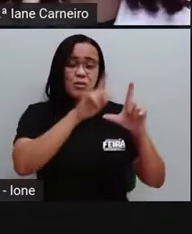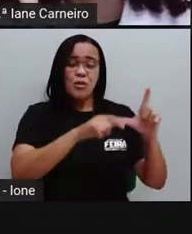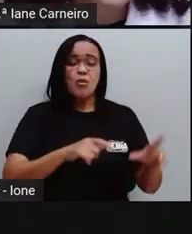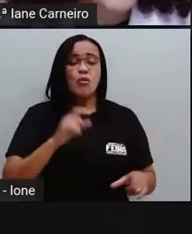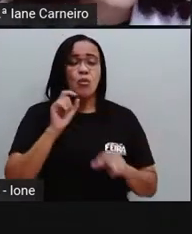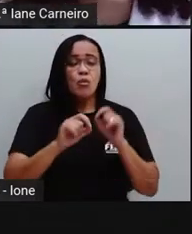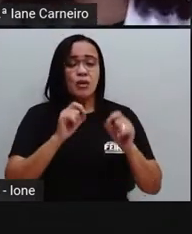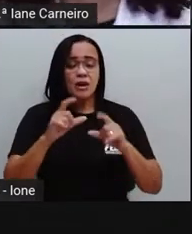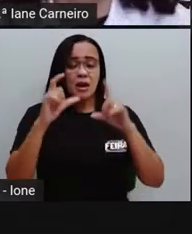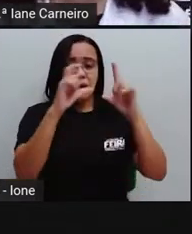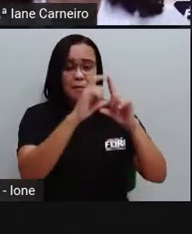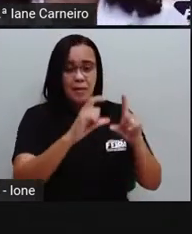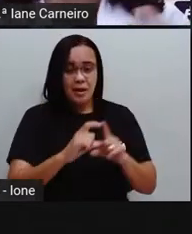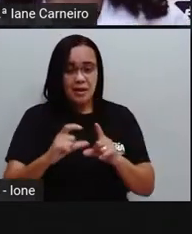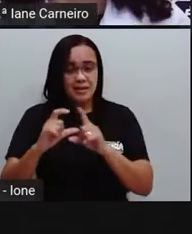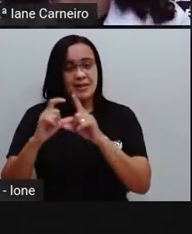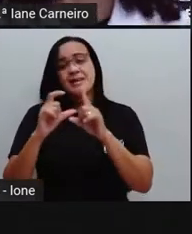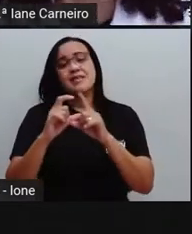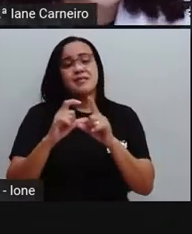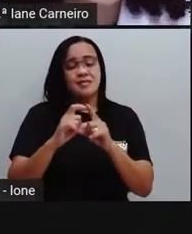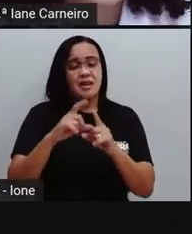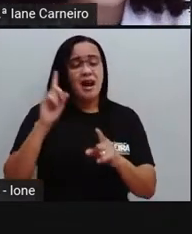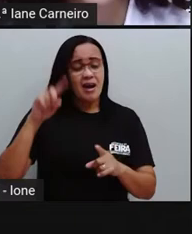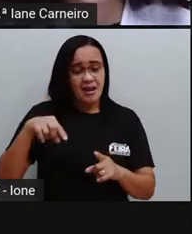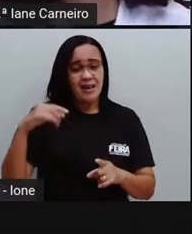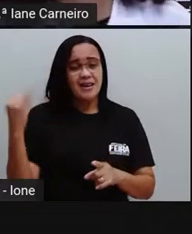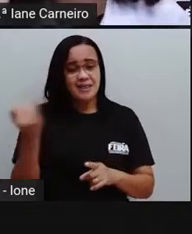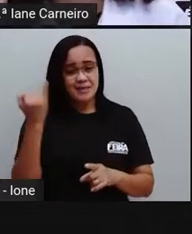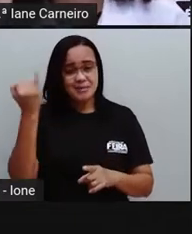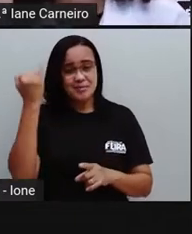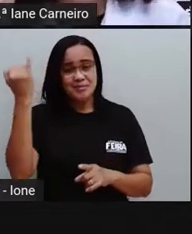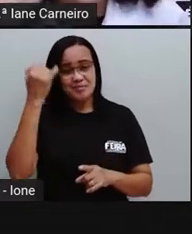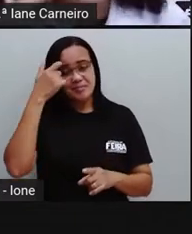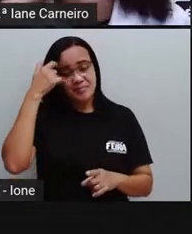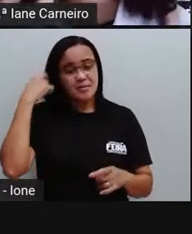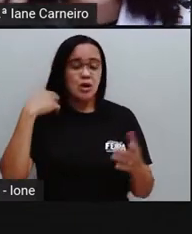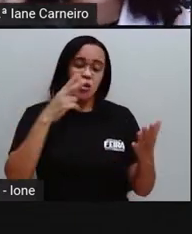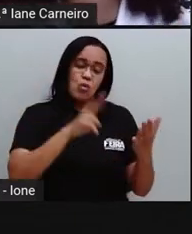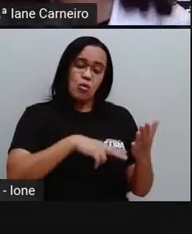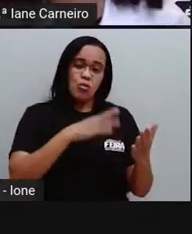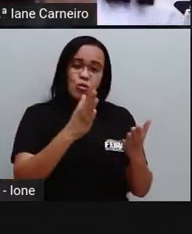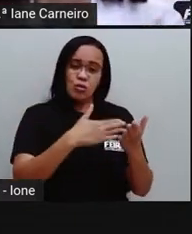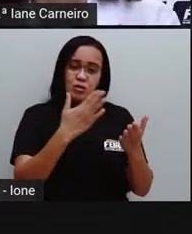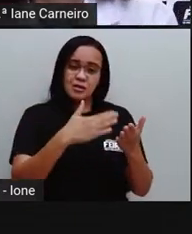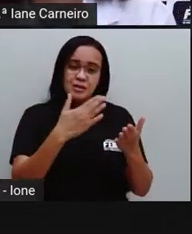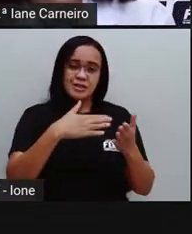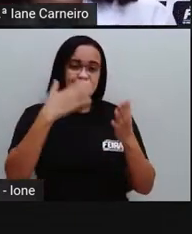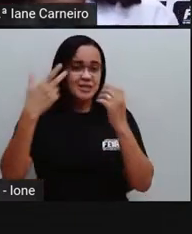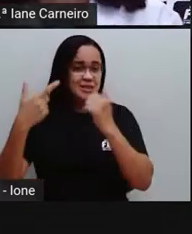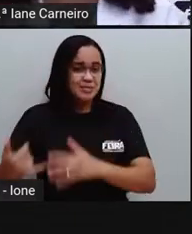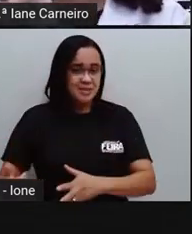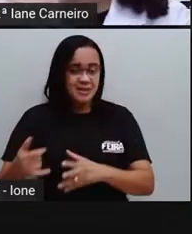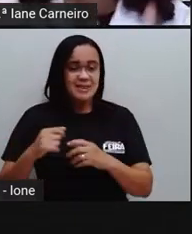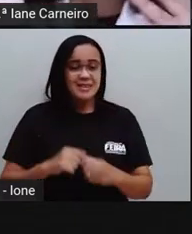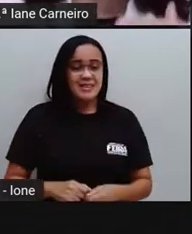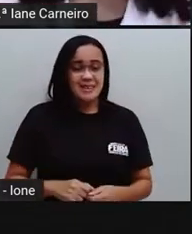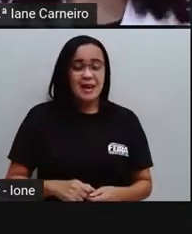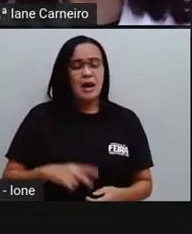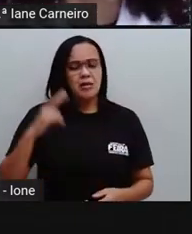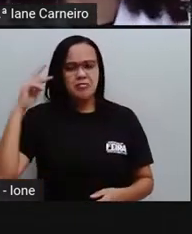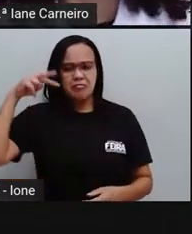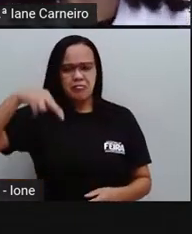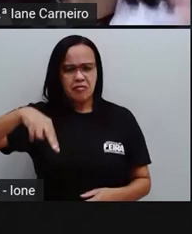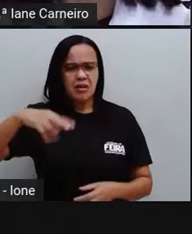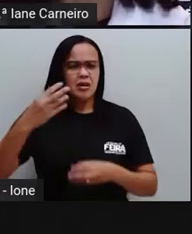embaixo, no meio. Interessante isso que o livro fala, né? Dependendo da posição que a gente veja, as coisas